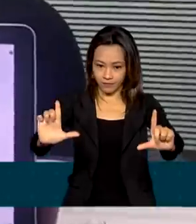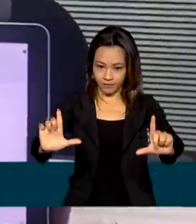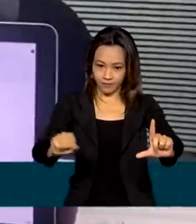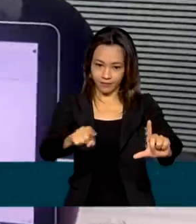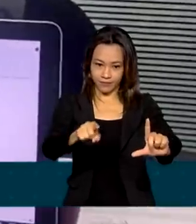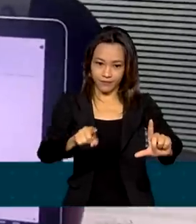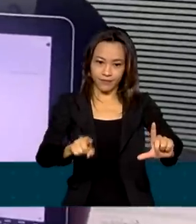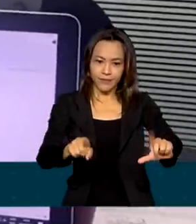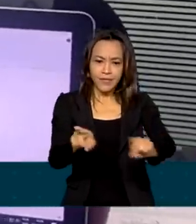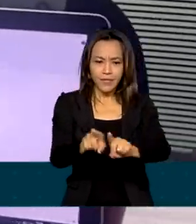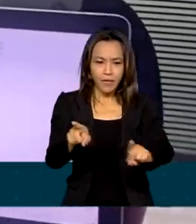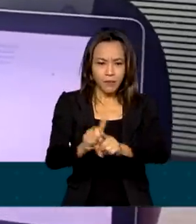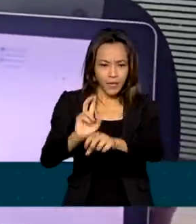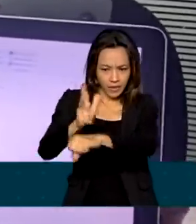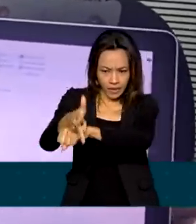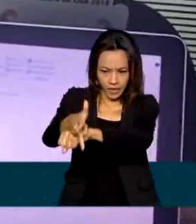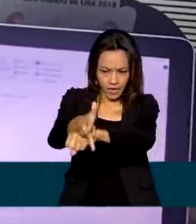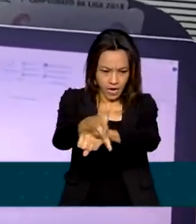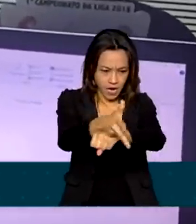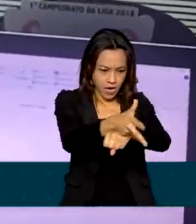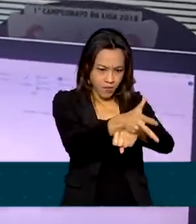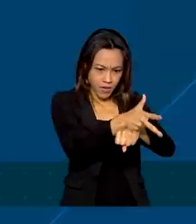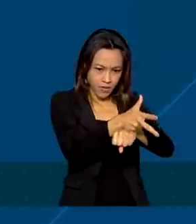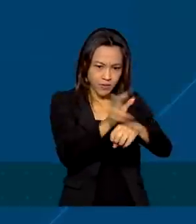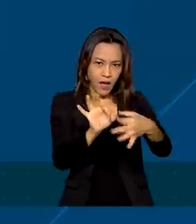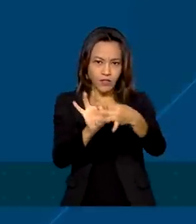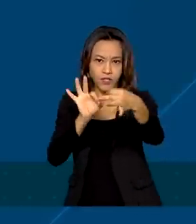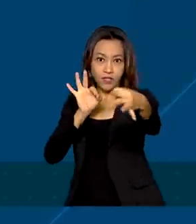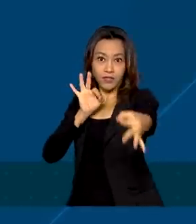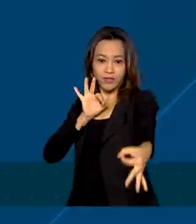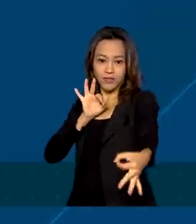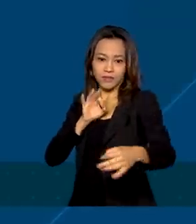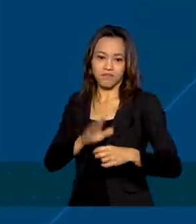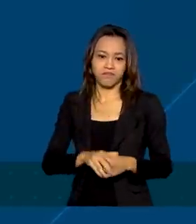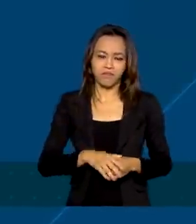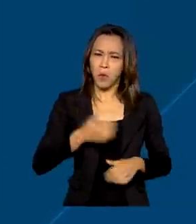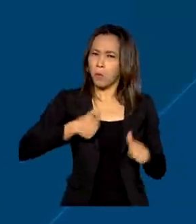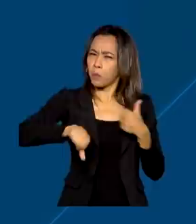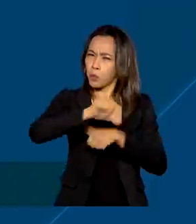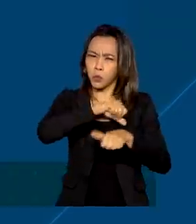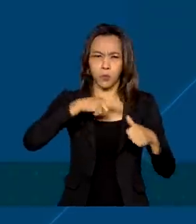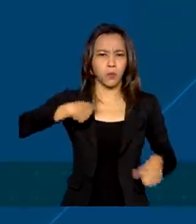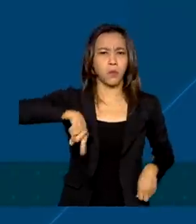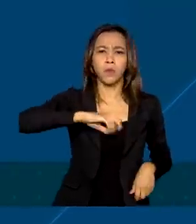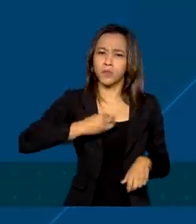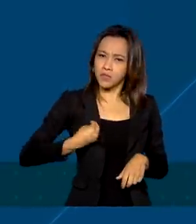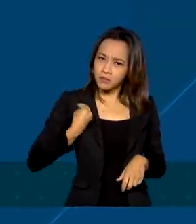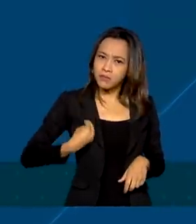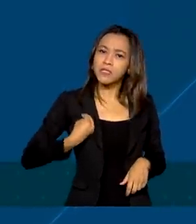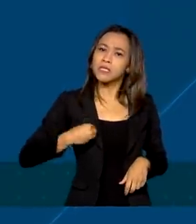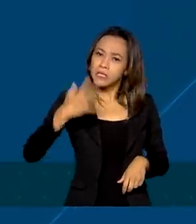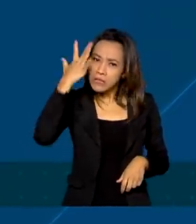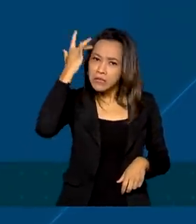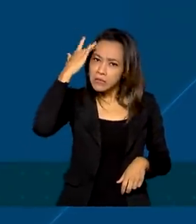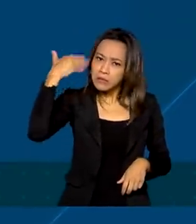e câmeras monitoram o movimento à distância. Mudou bastante a nossa vida no dia a dia, trazendo